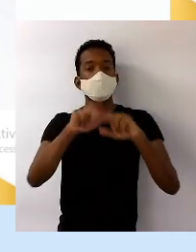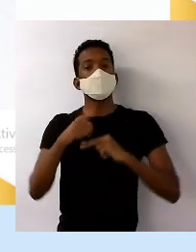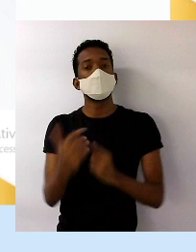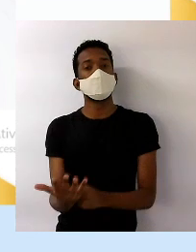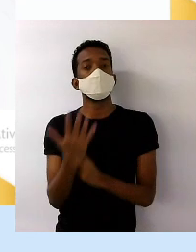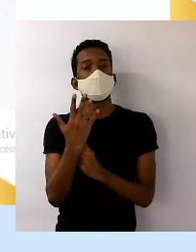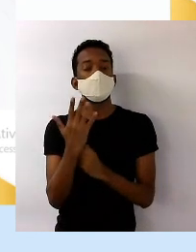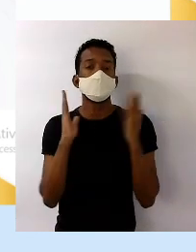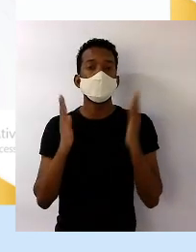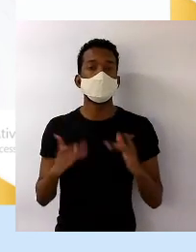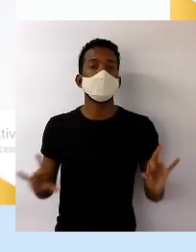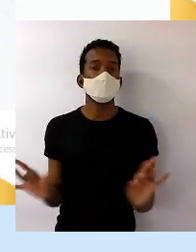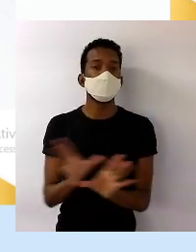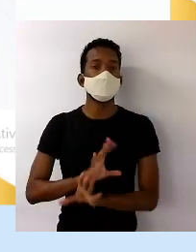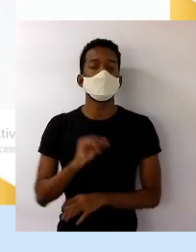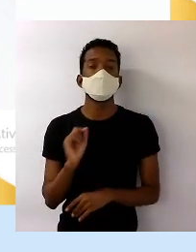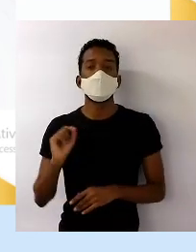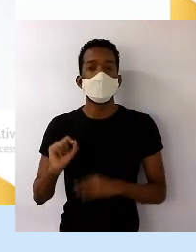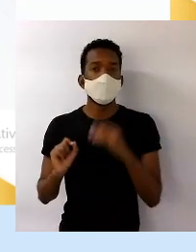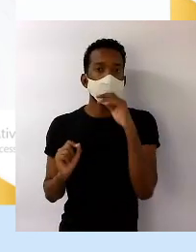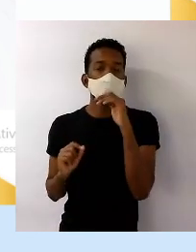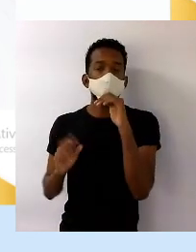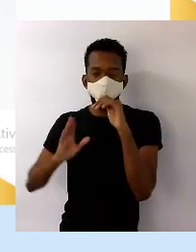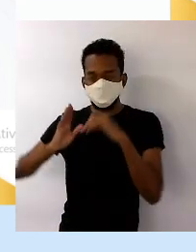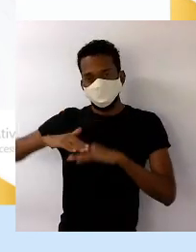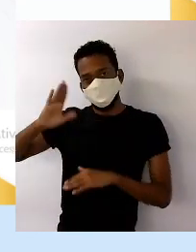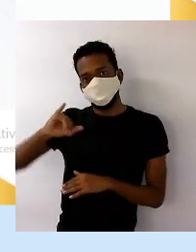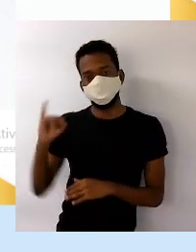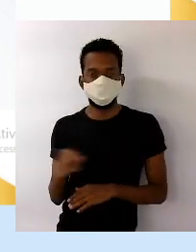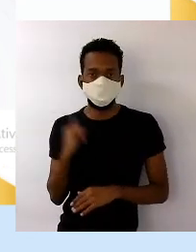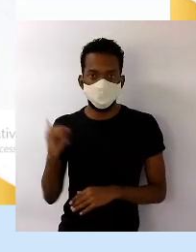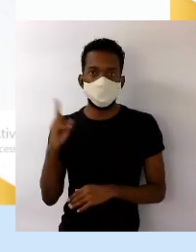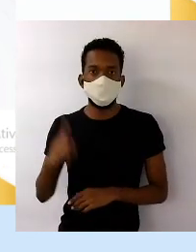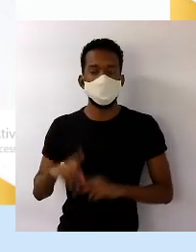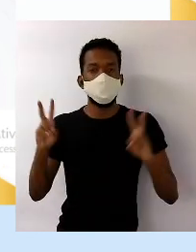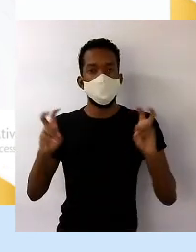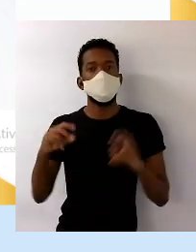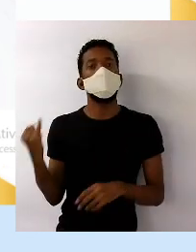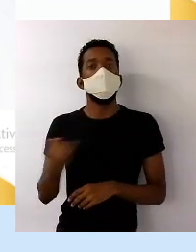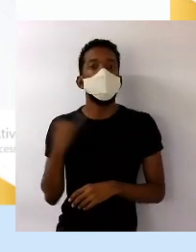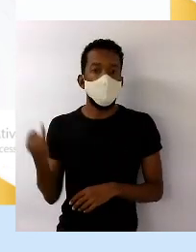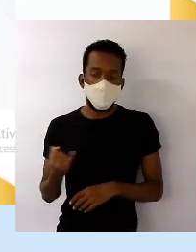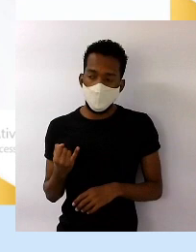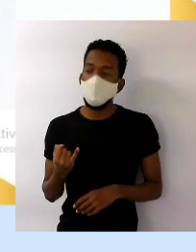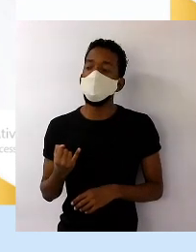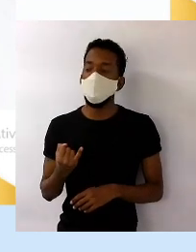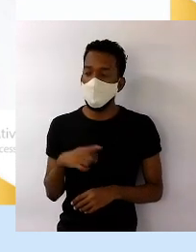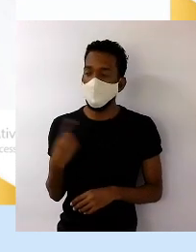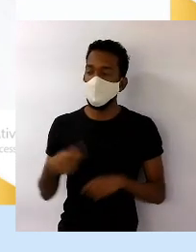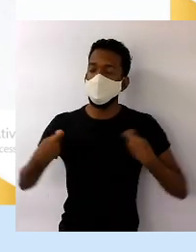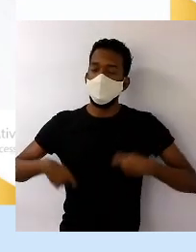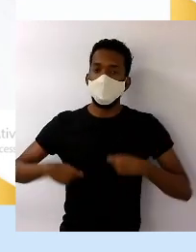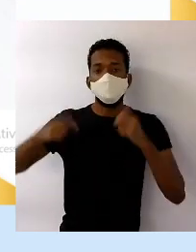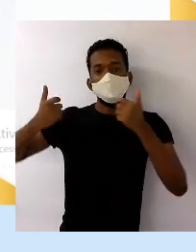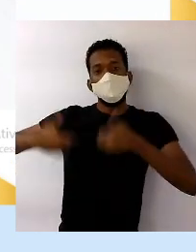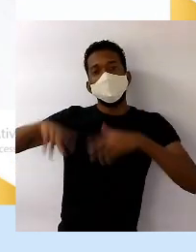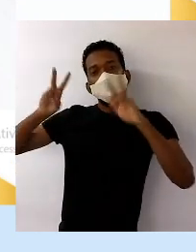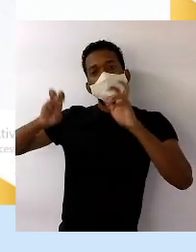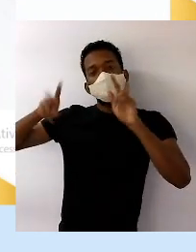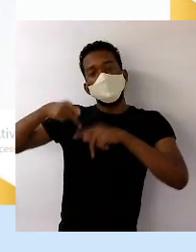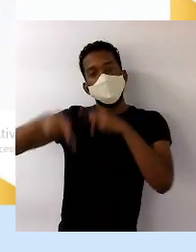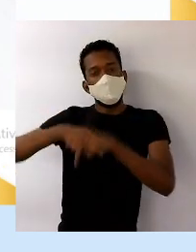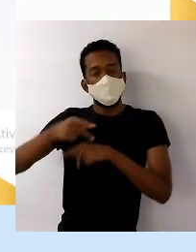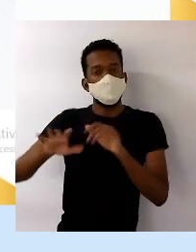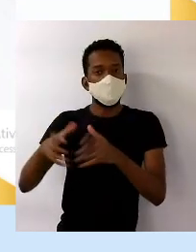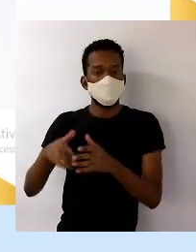traz de tão importante, é um assunto tão importante quando a gente tem que falar de população. Ela